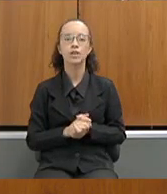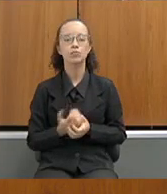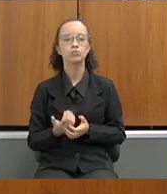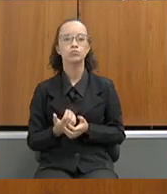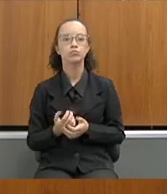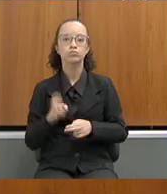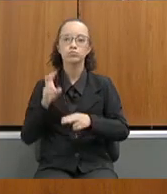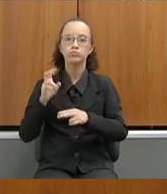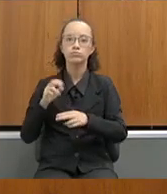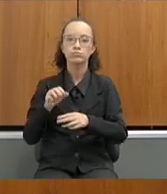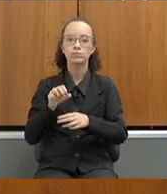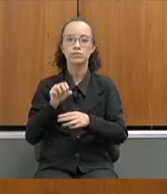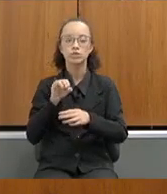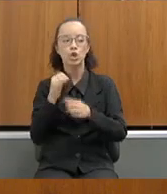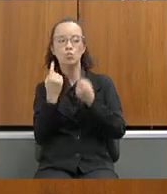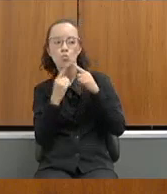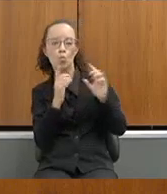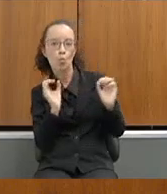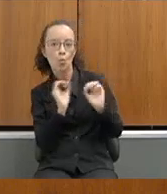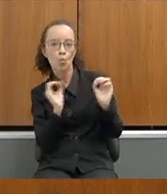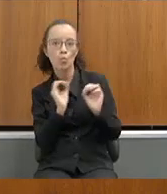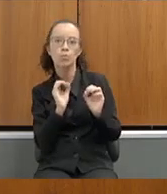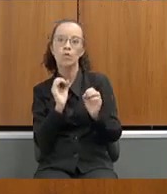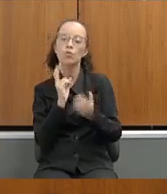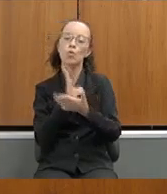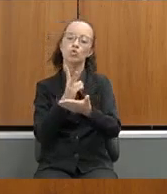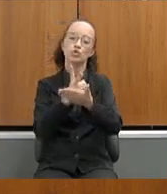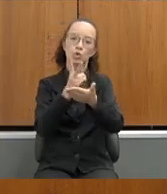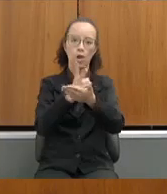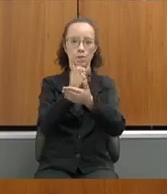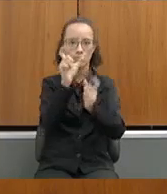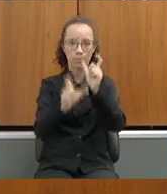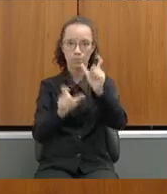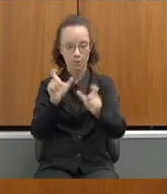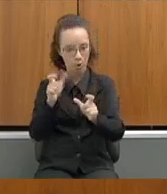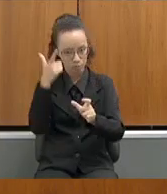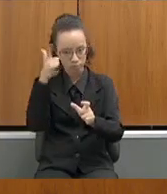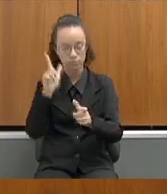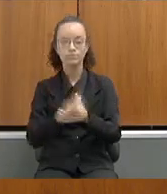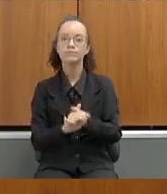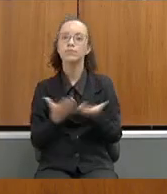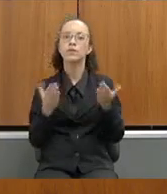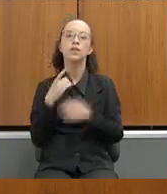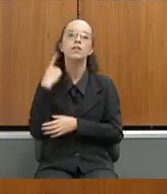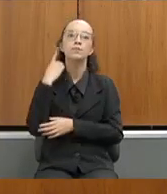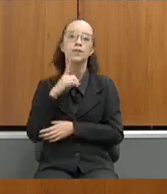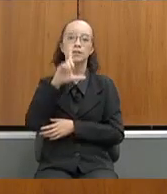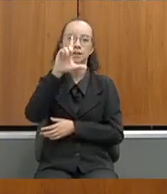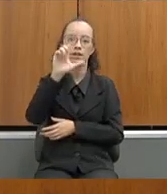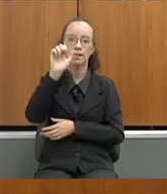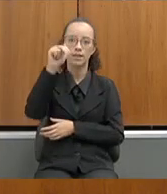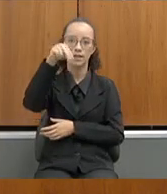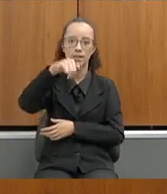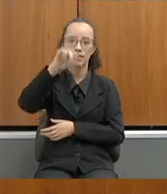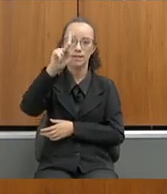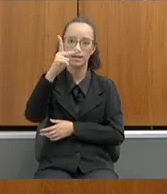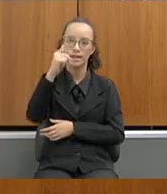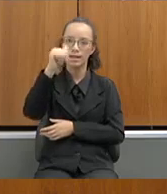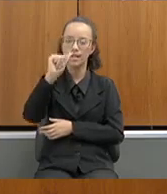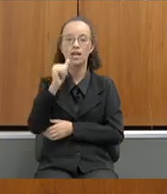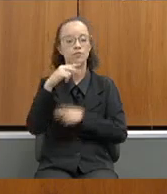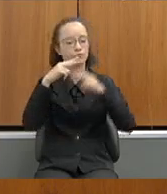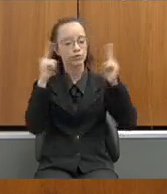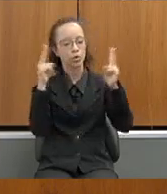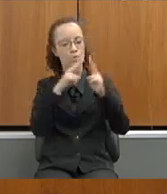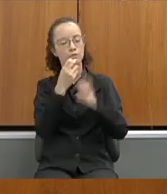questões que não tiverem questionamento. A gente vai seguir para os demais convidados, está bem? Deputada Leninha, que está conosco virtualmente. Deputada, boa